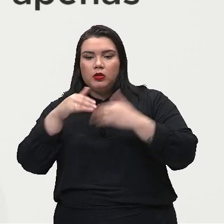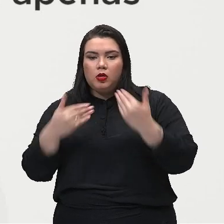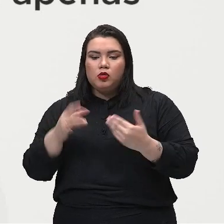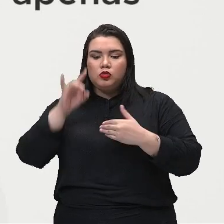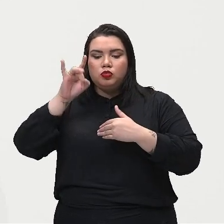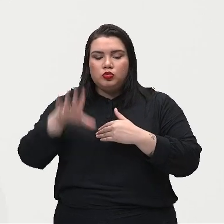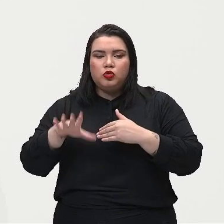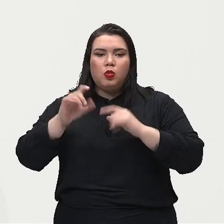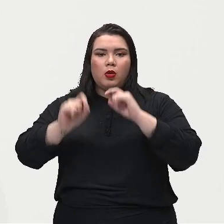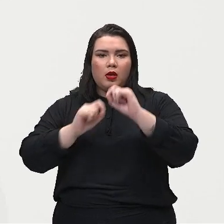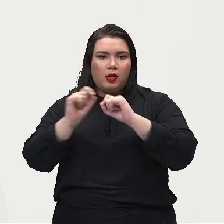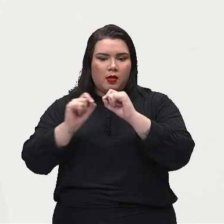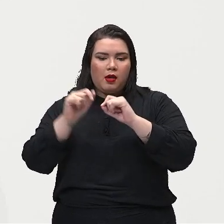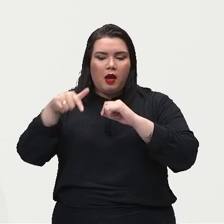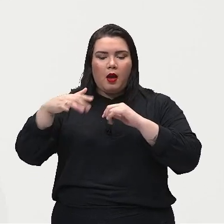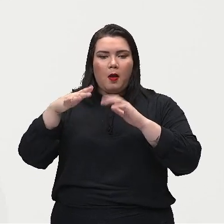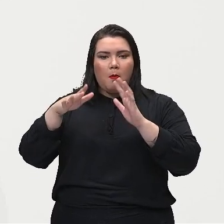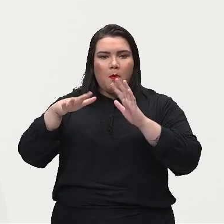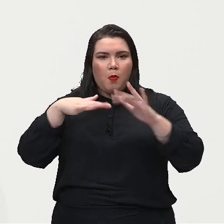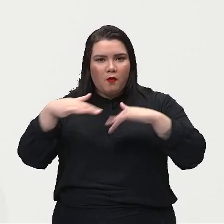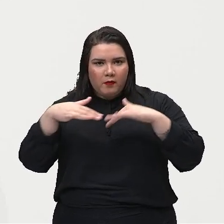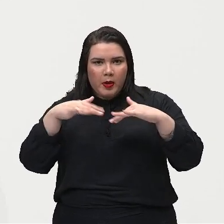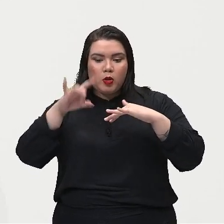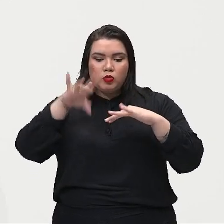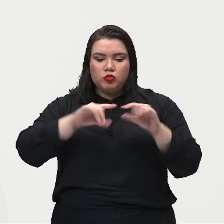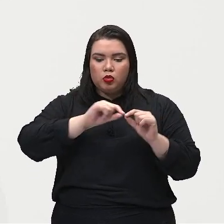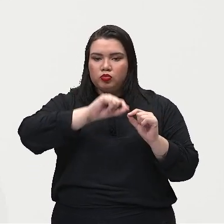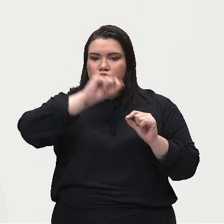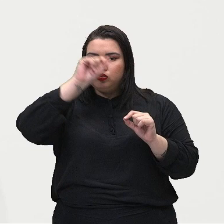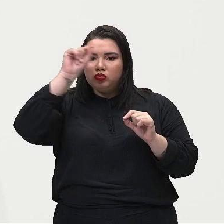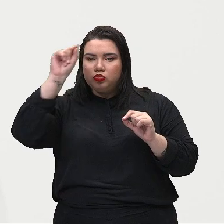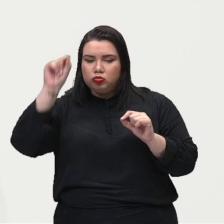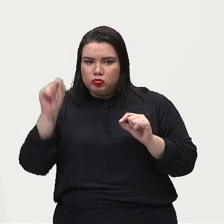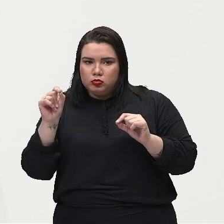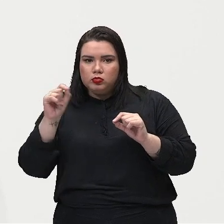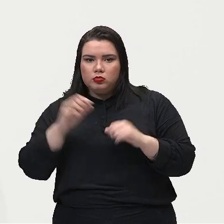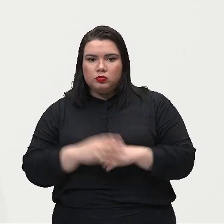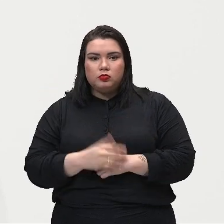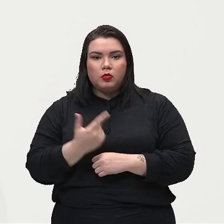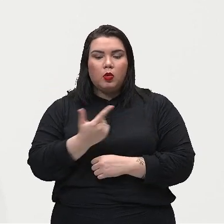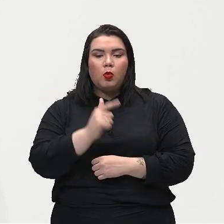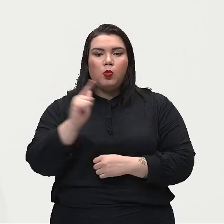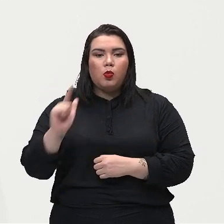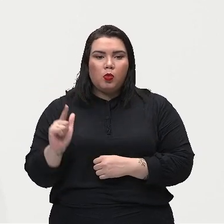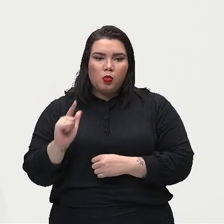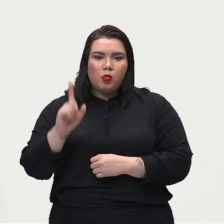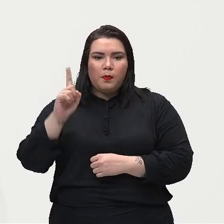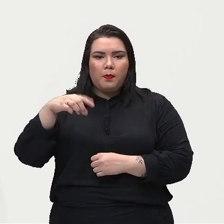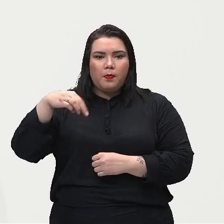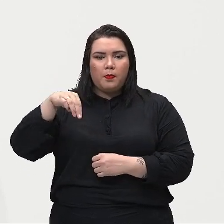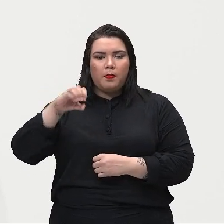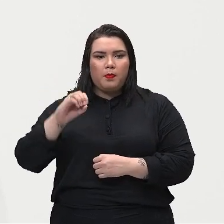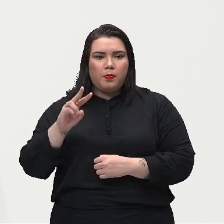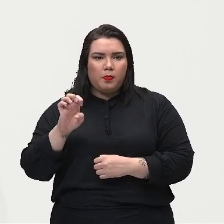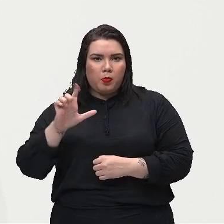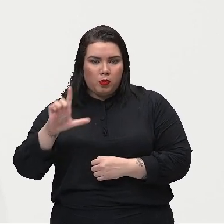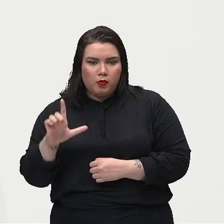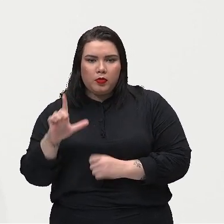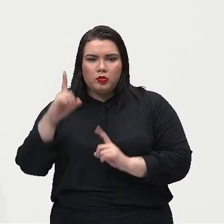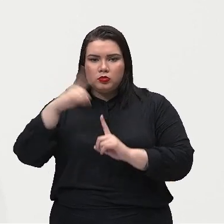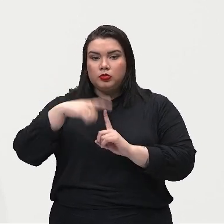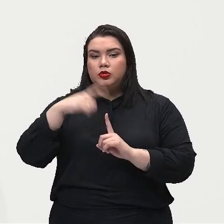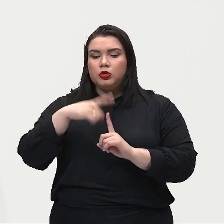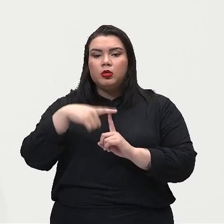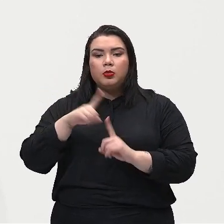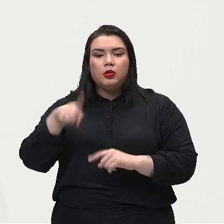movimentando. E também um outro tipo de roldanas ou polias são as do tipo móvel,